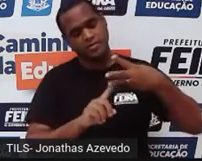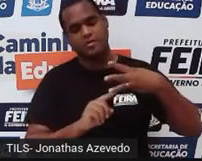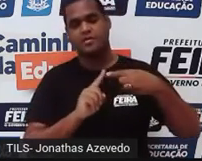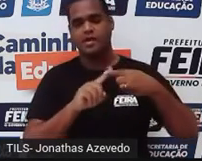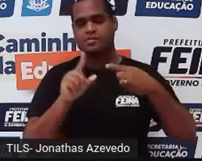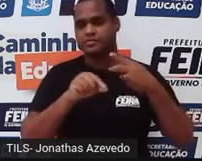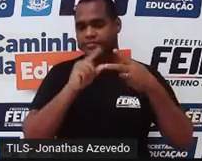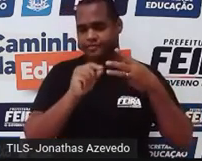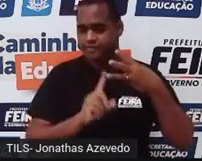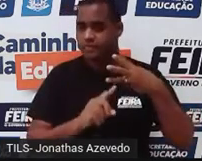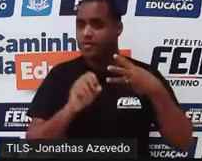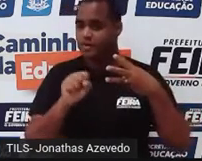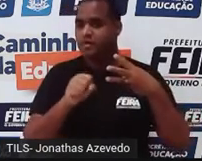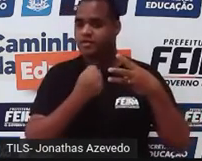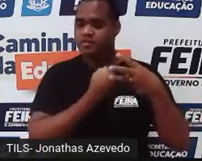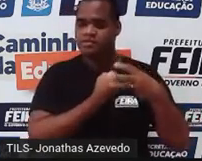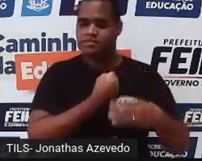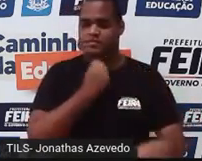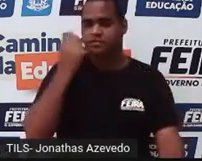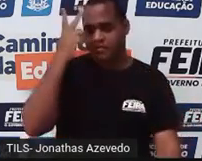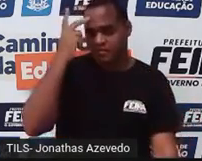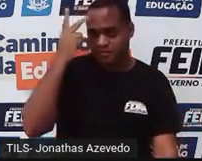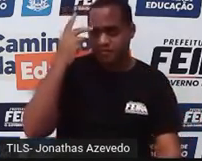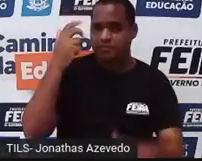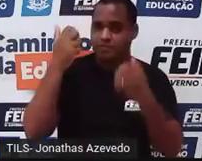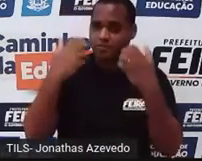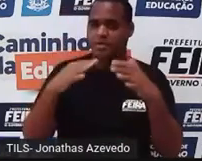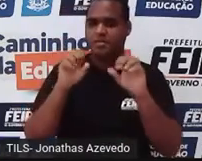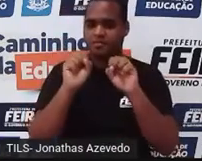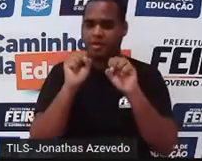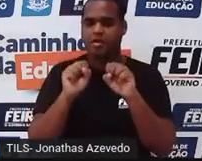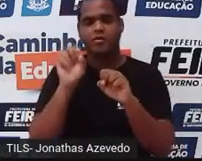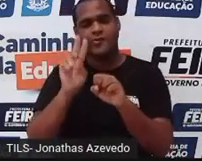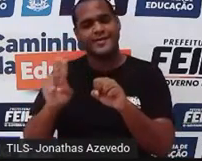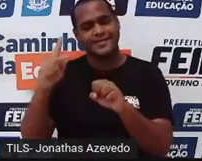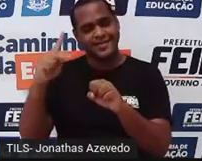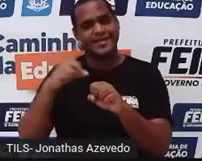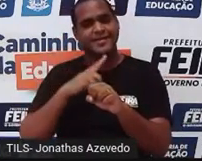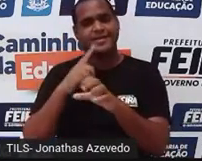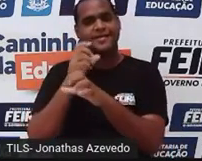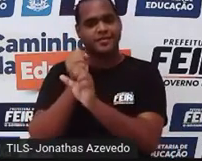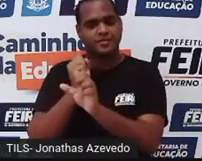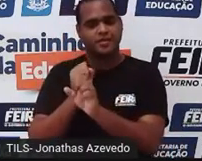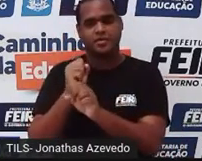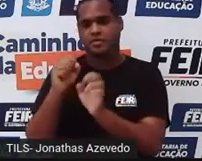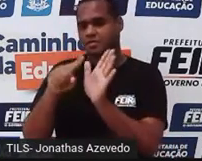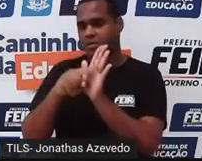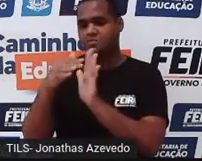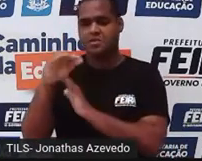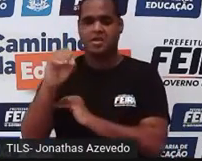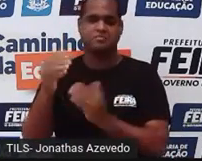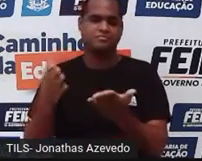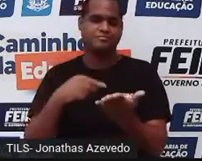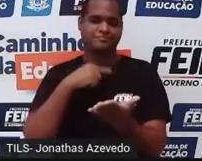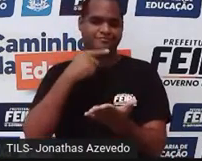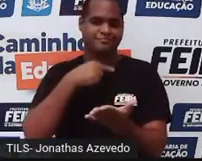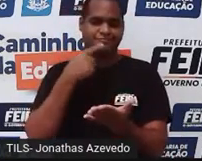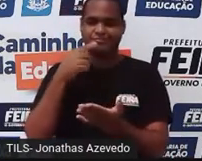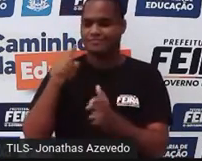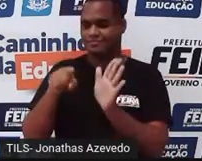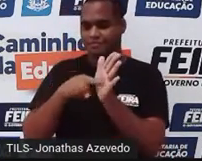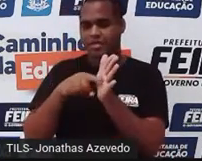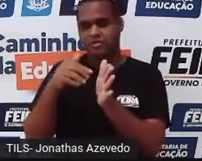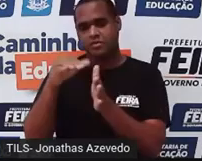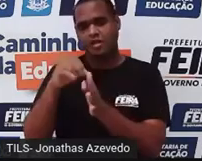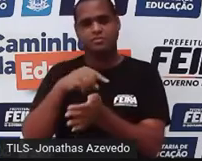é o número natural. O zero, ele pode ser usado na contagem. O menos 10, não. A gente não conta